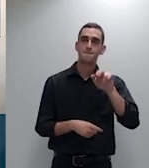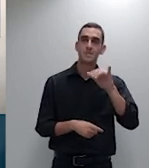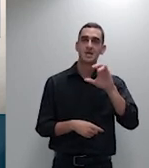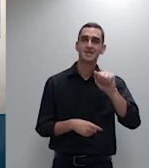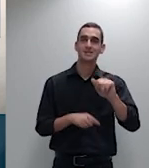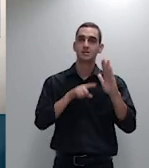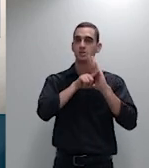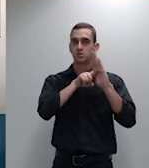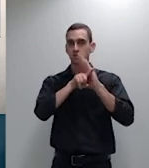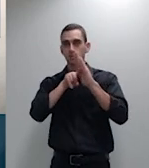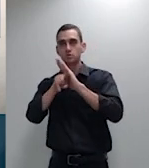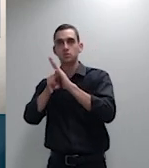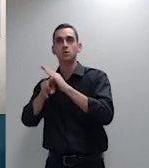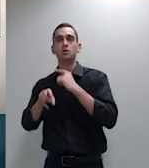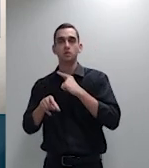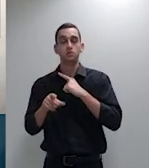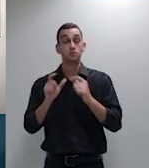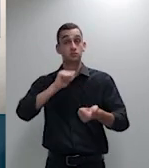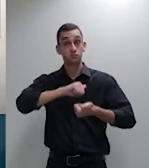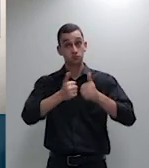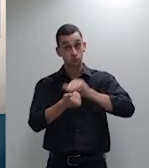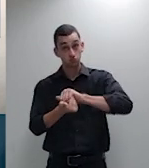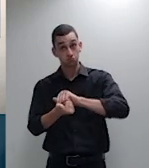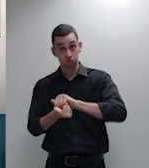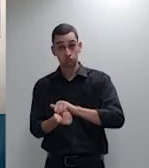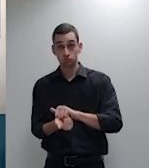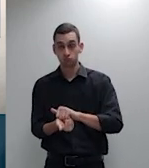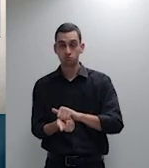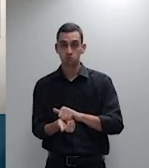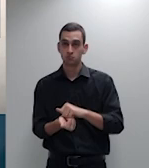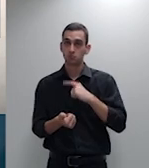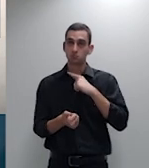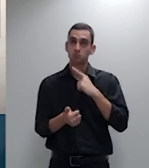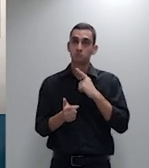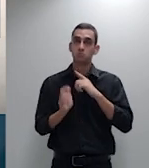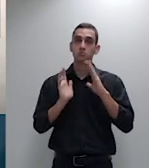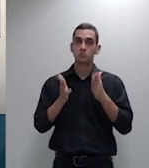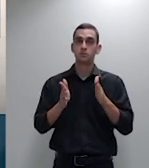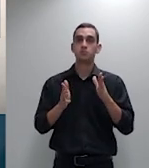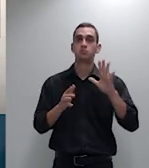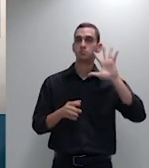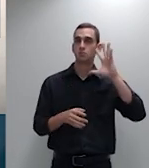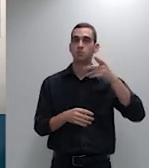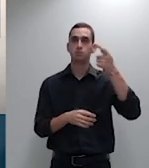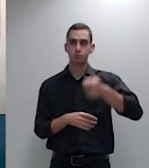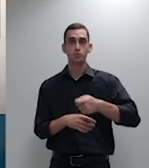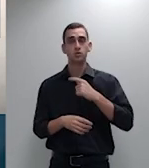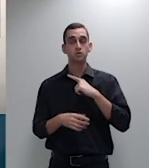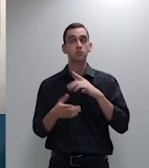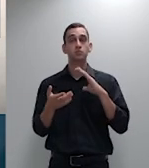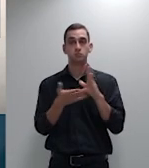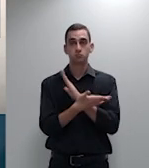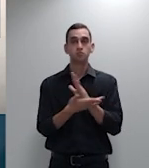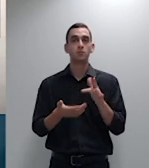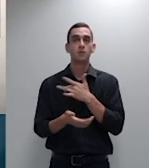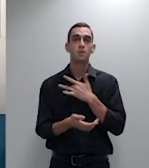adequado como já igualmente se decidiu em relação aos planos individuais e familiares